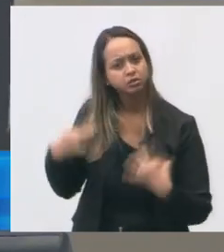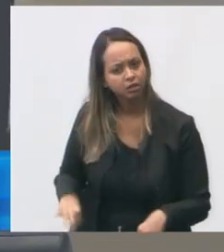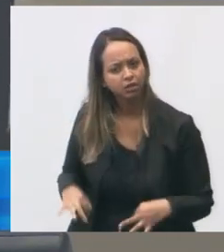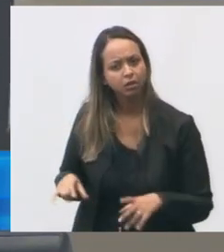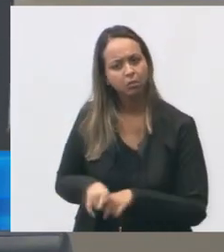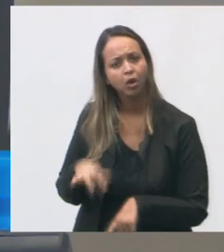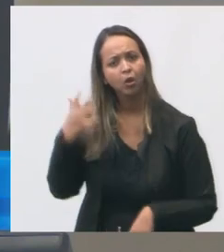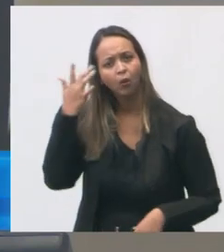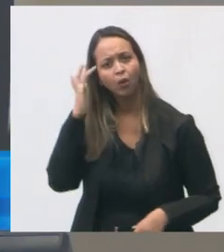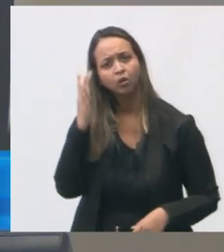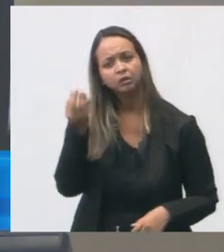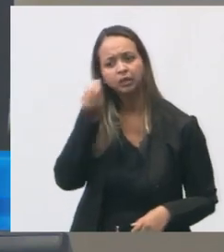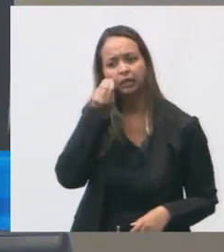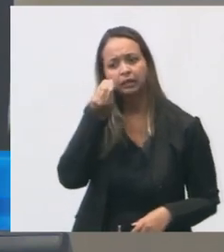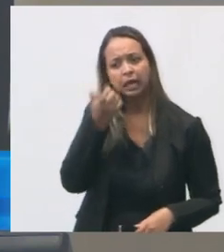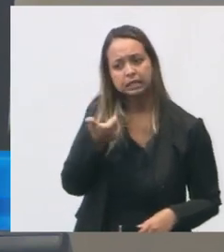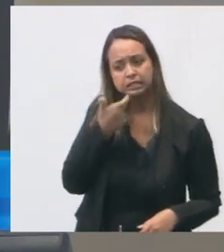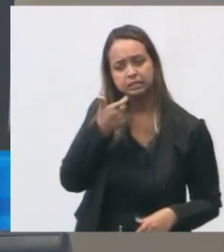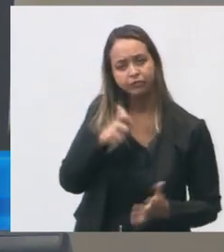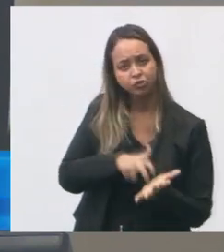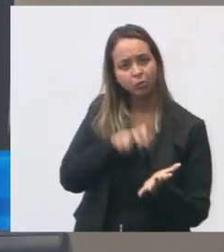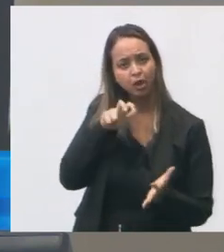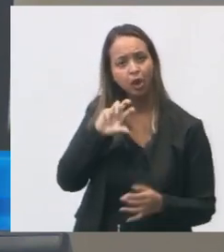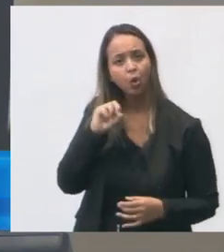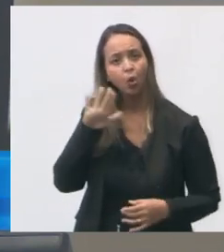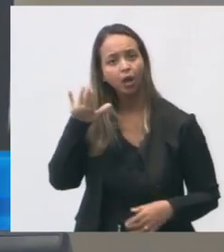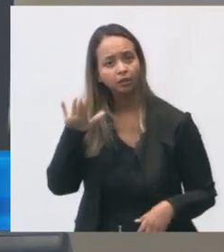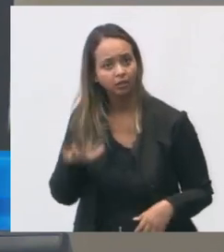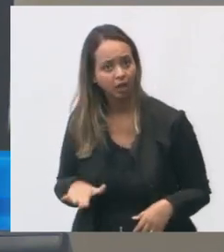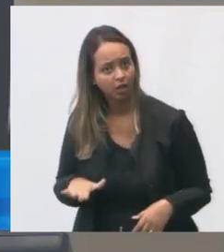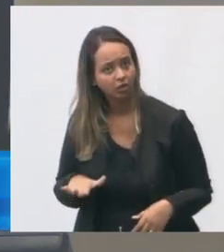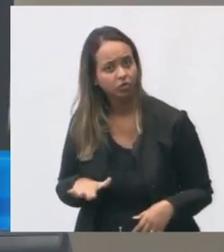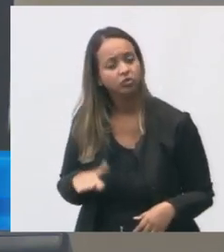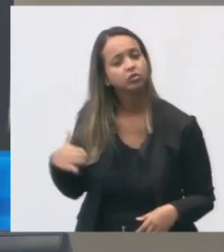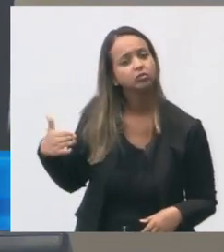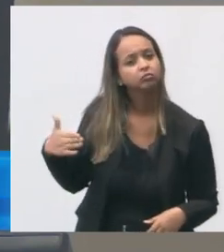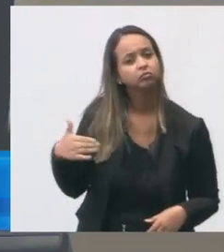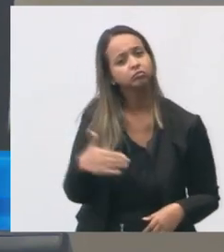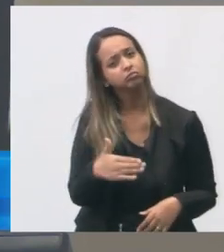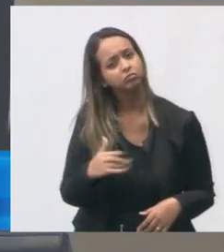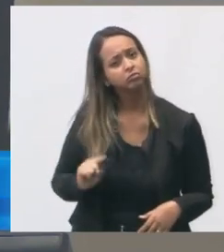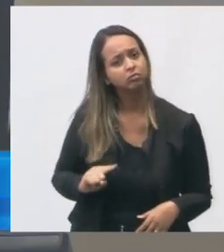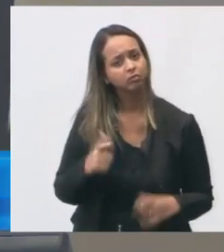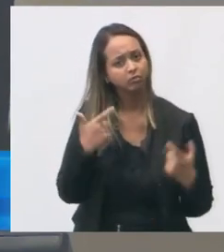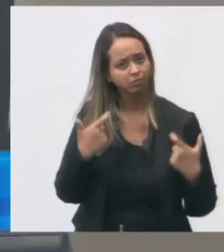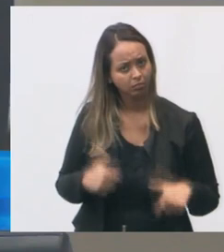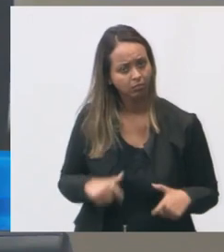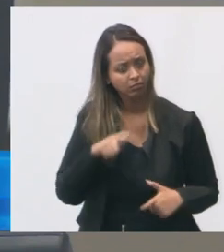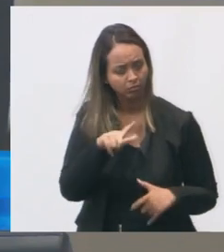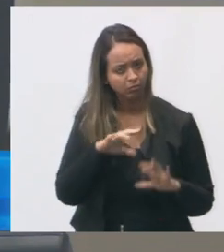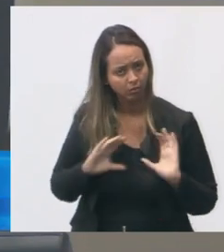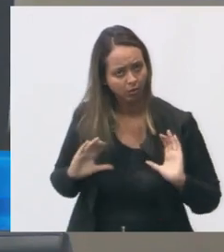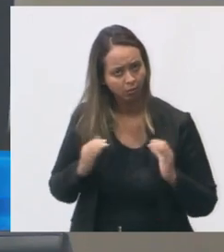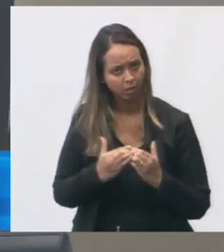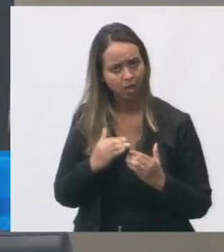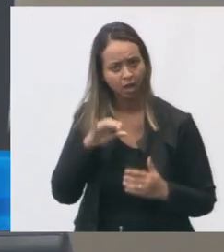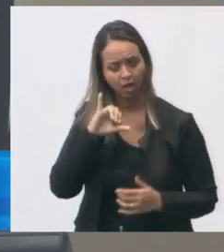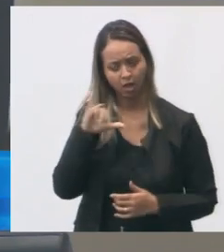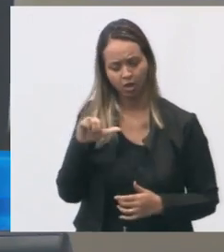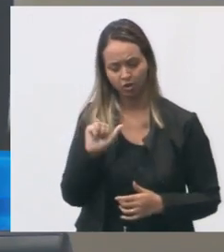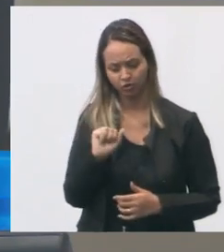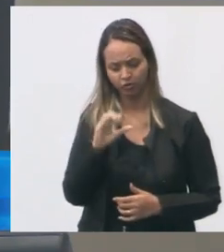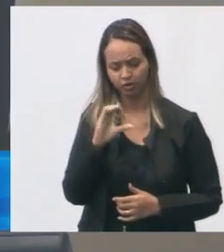Provavelmente, nós vamos tentar na sexta-feira pela manhã ou à tarde estar lá na comunidade, lá na Jacinta,